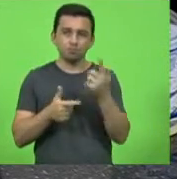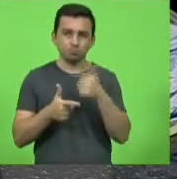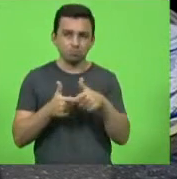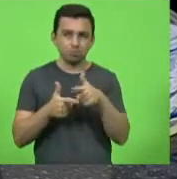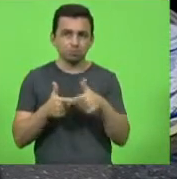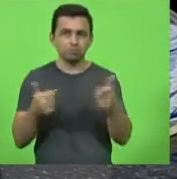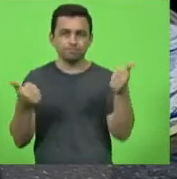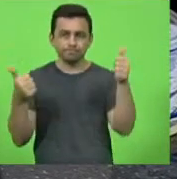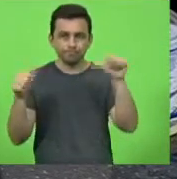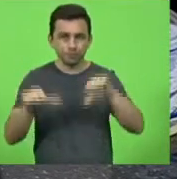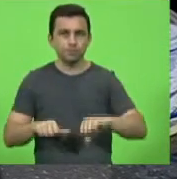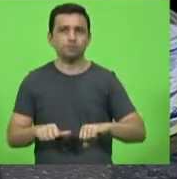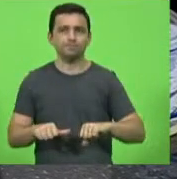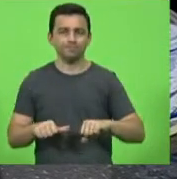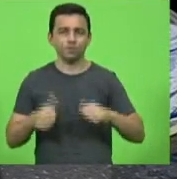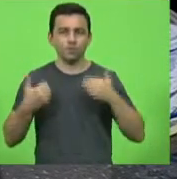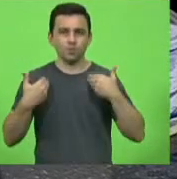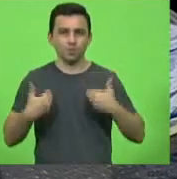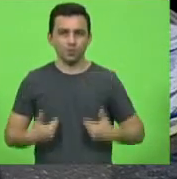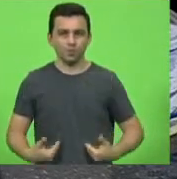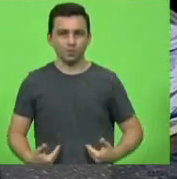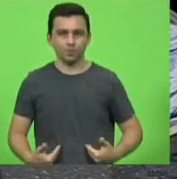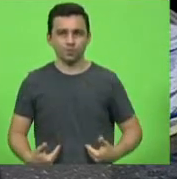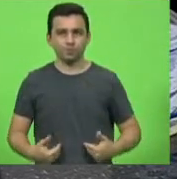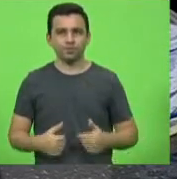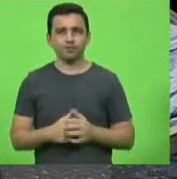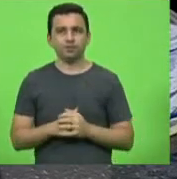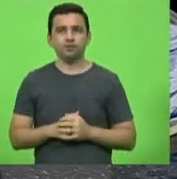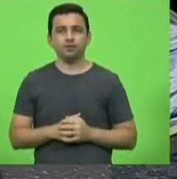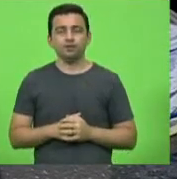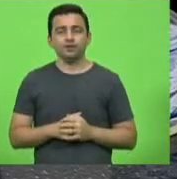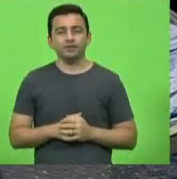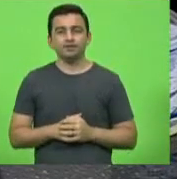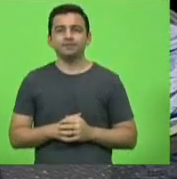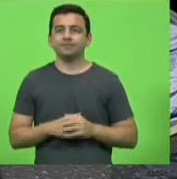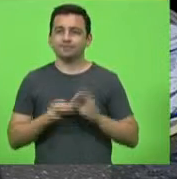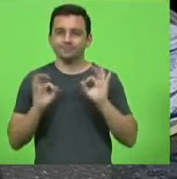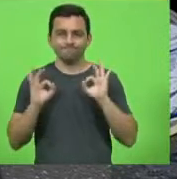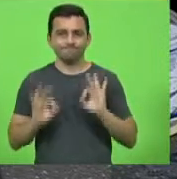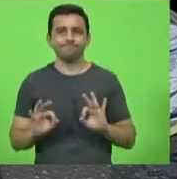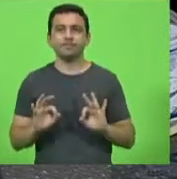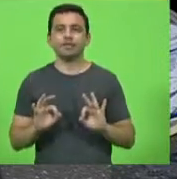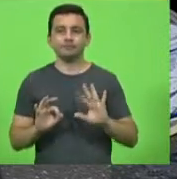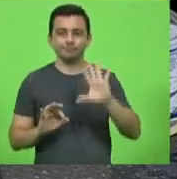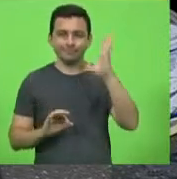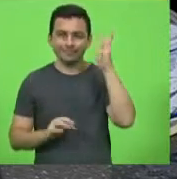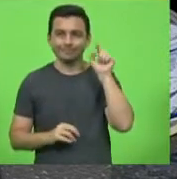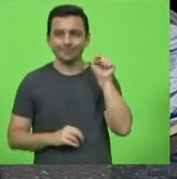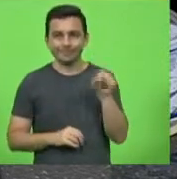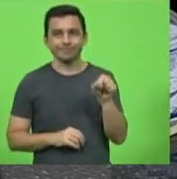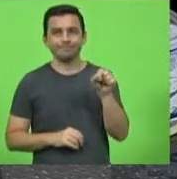de complicação e foi efetivamente o que aconteceu